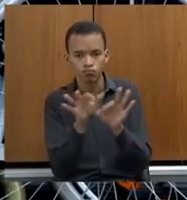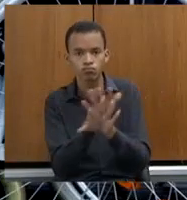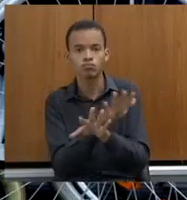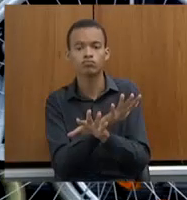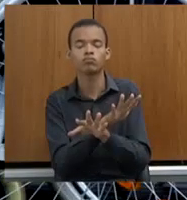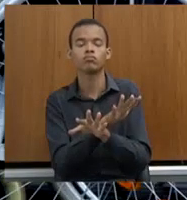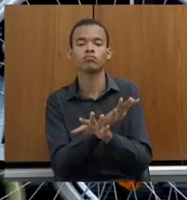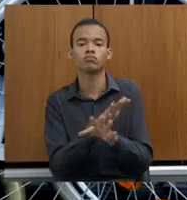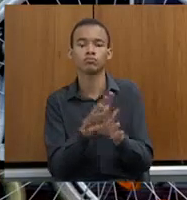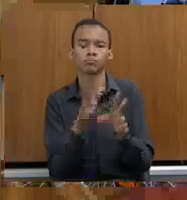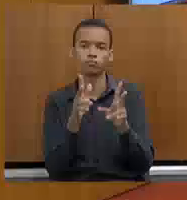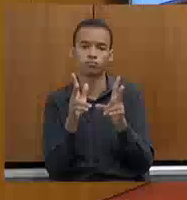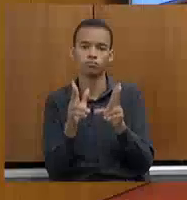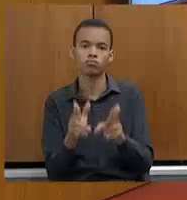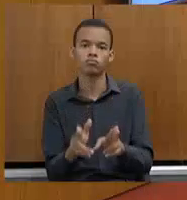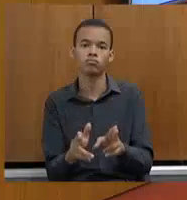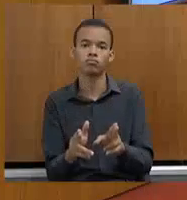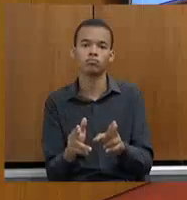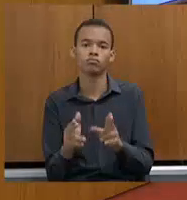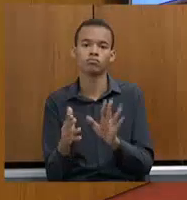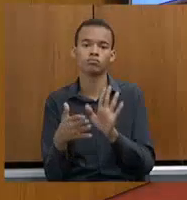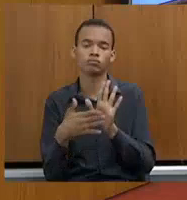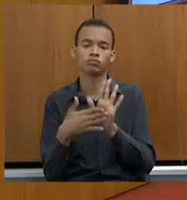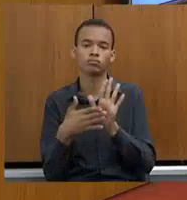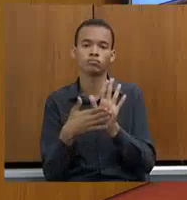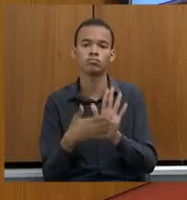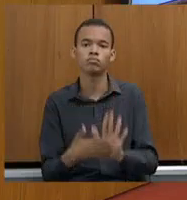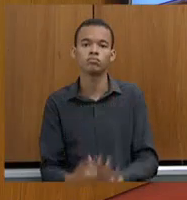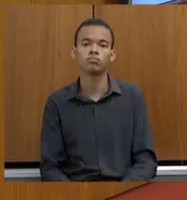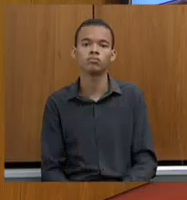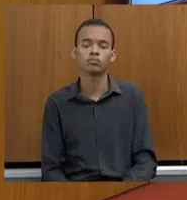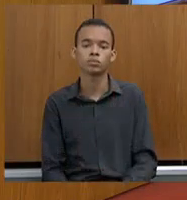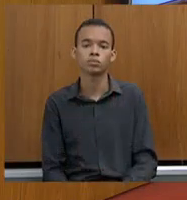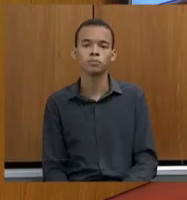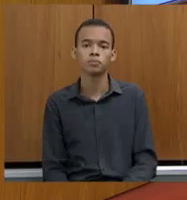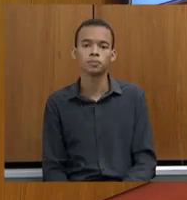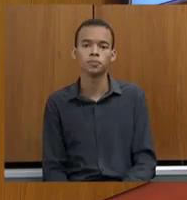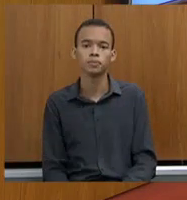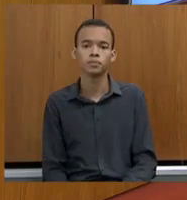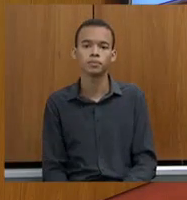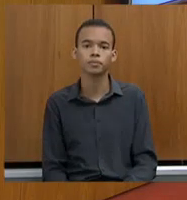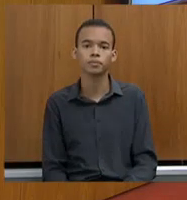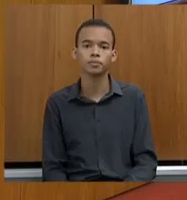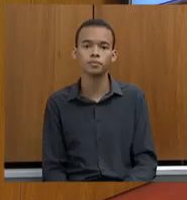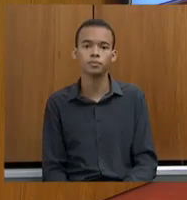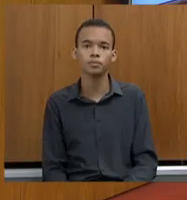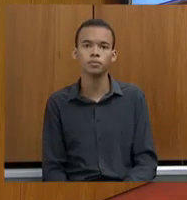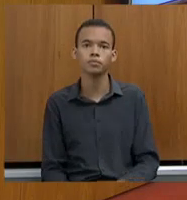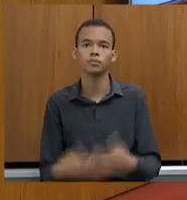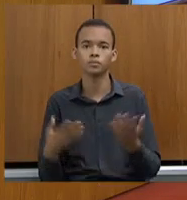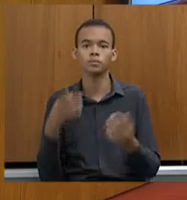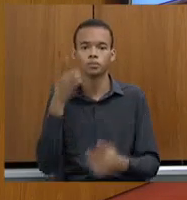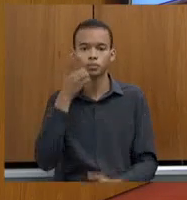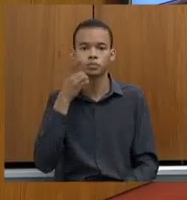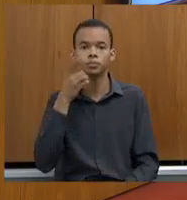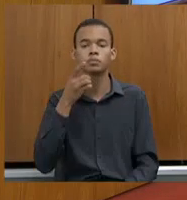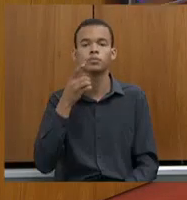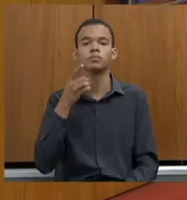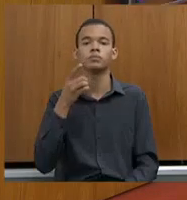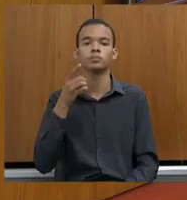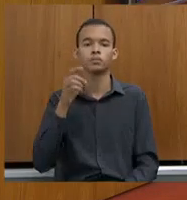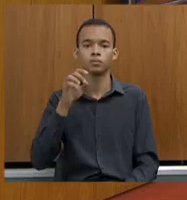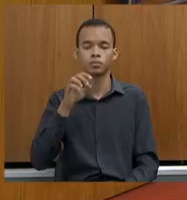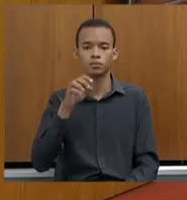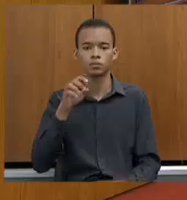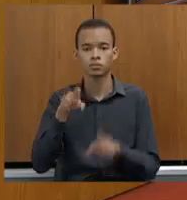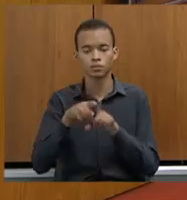o pleito. É isto aí, deputado Sargento Rodrigues, deputado Bruno Engler, agradeço muito pela presença,